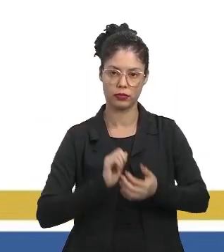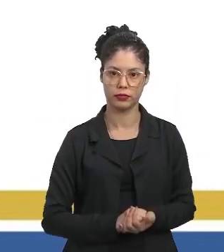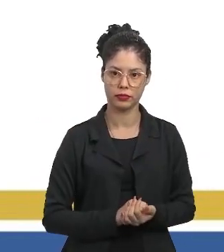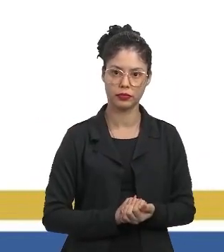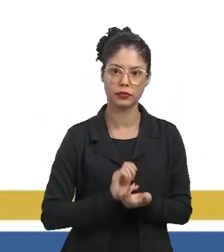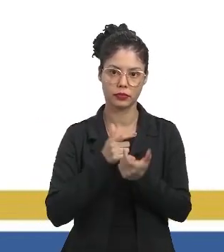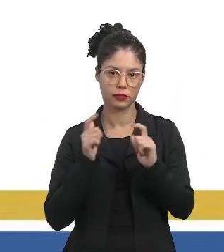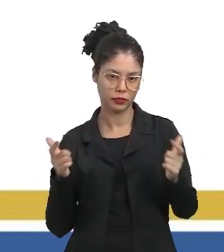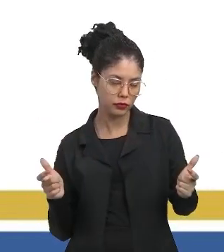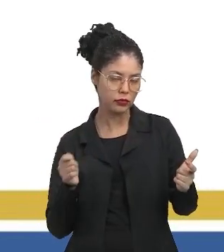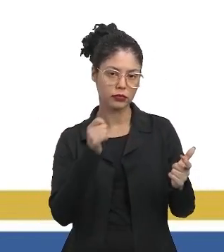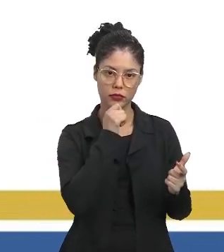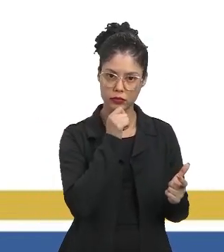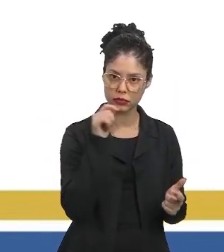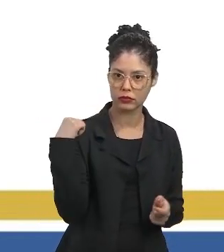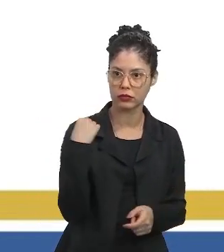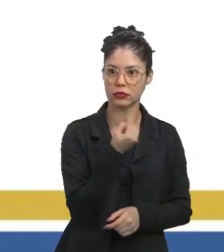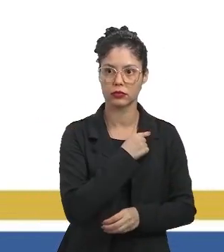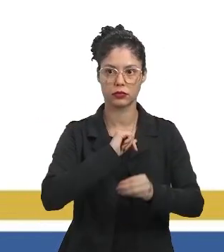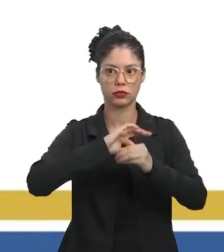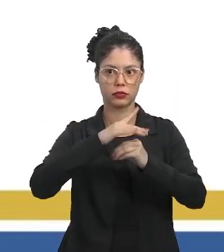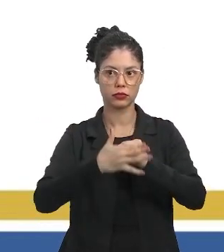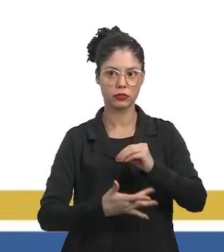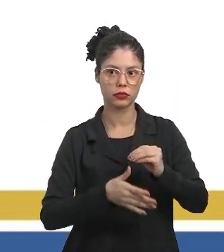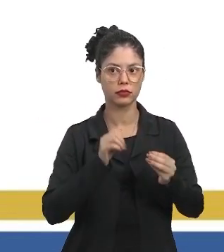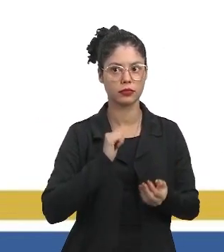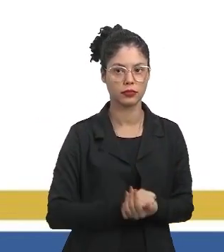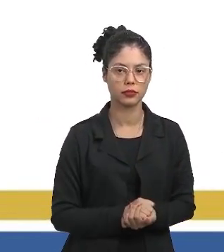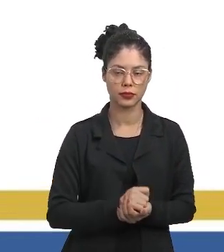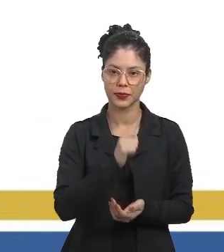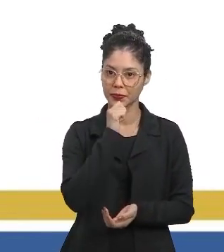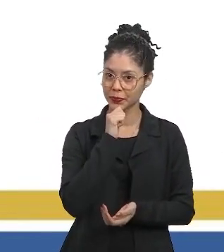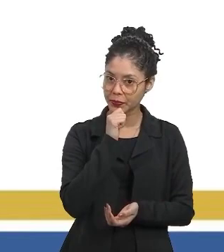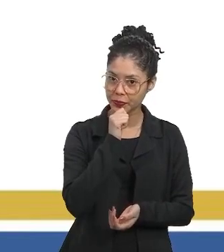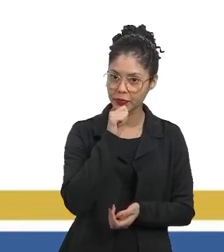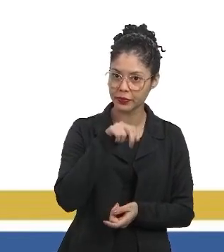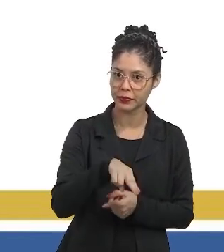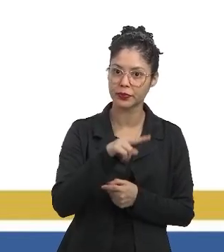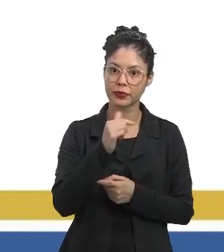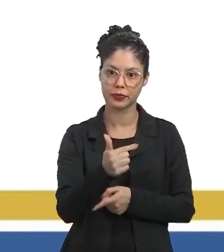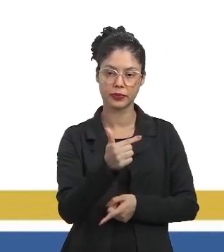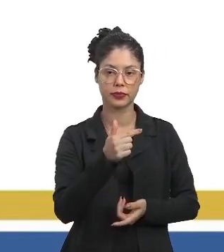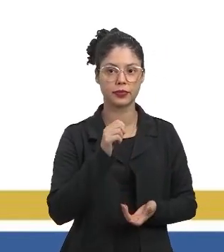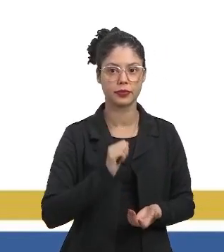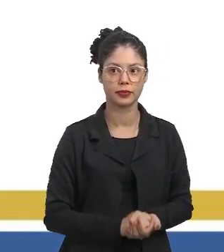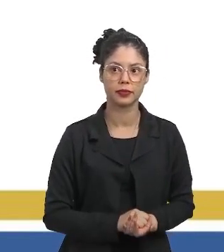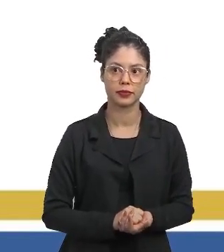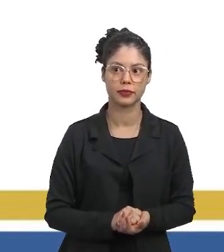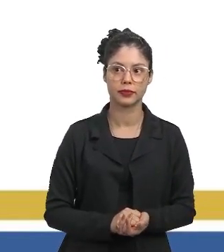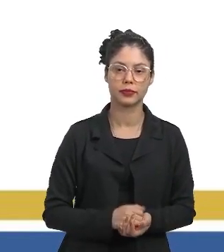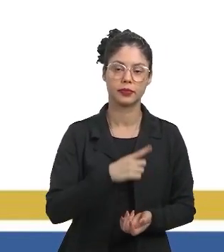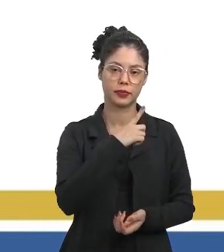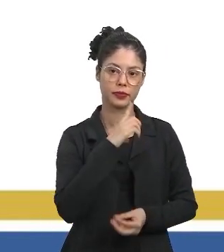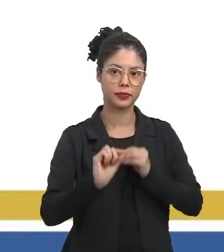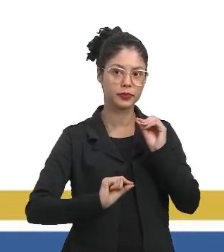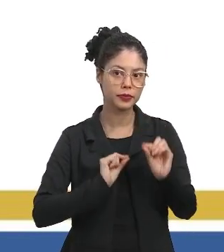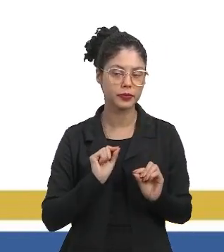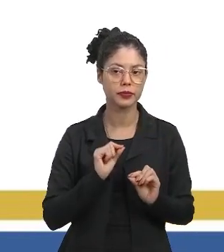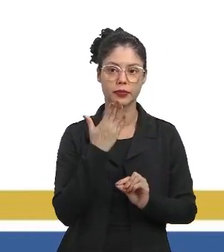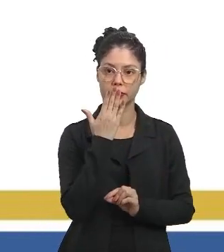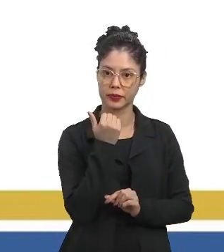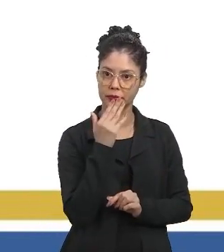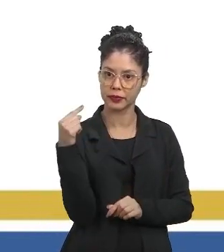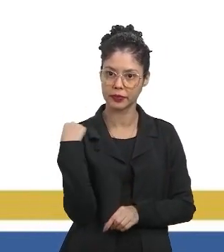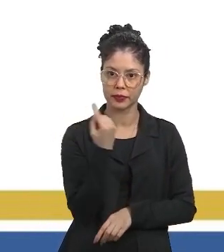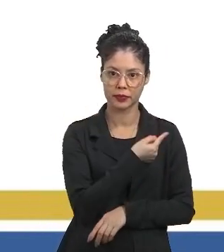quantidade na nossa atmosfera, N2. Para que ele sirva de alimento para nós,